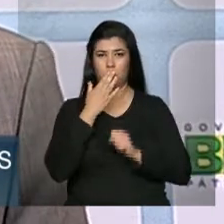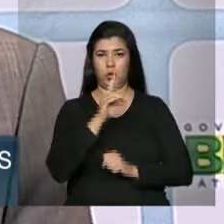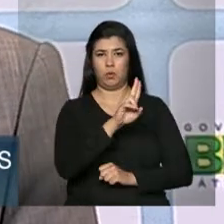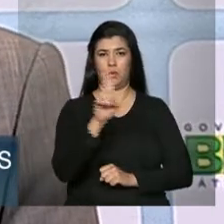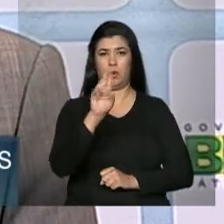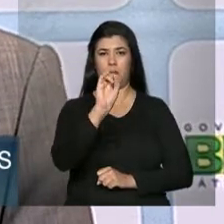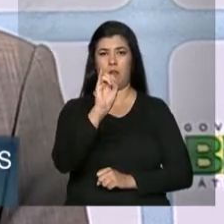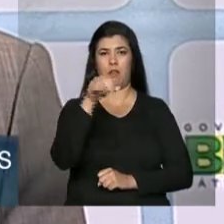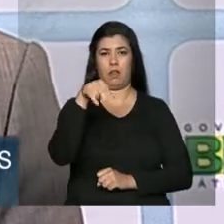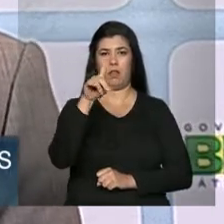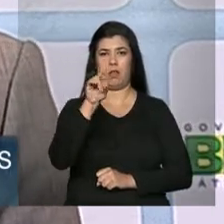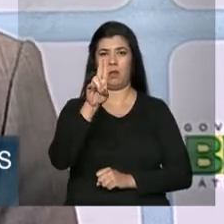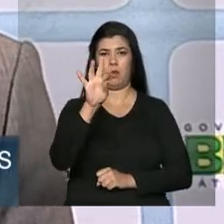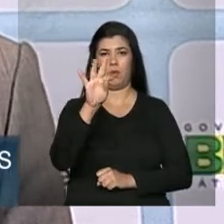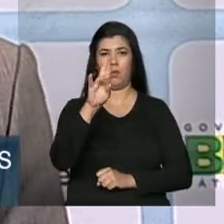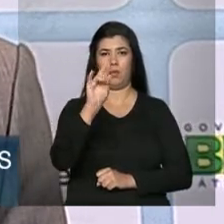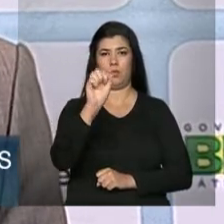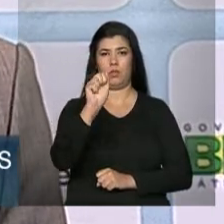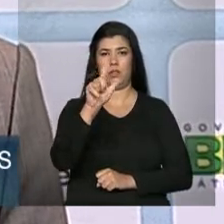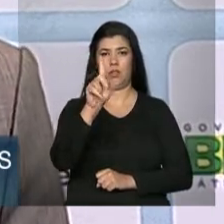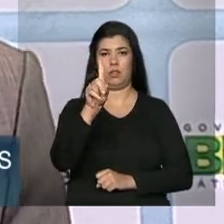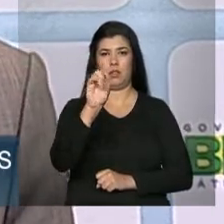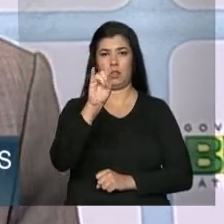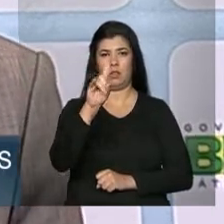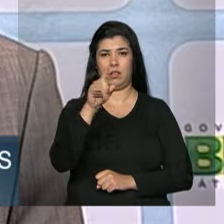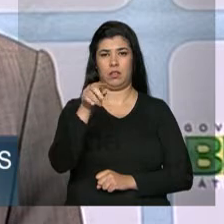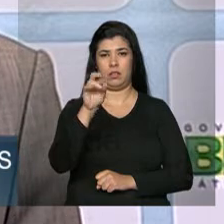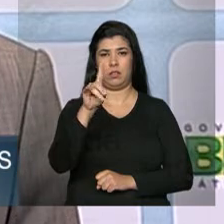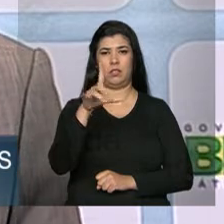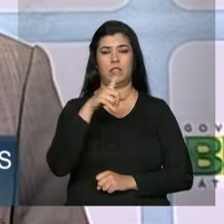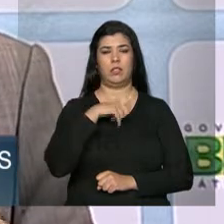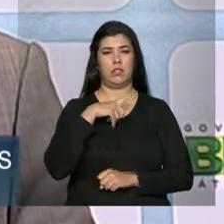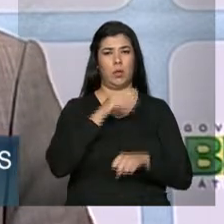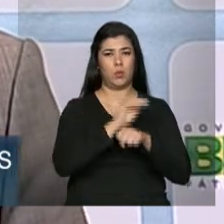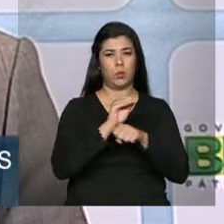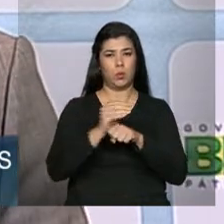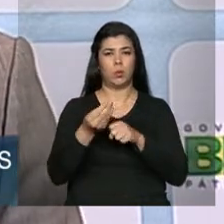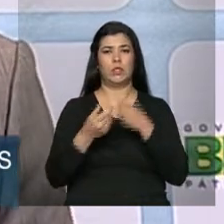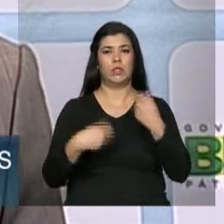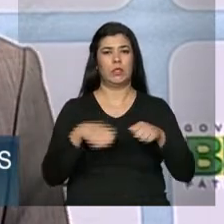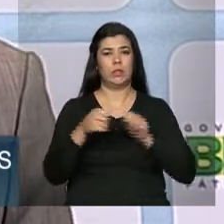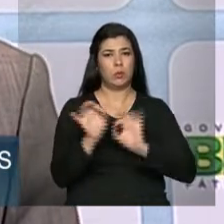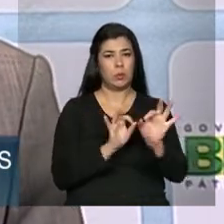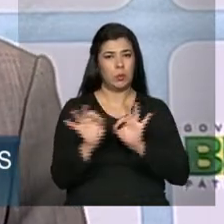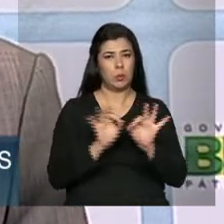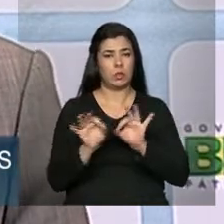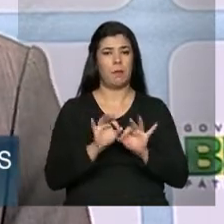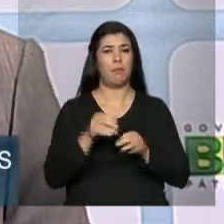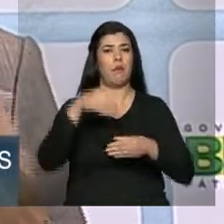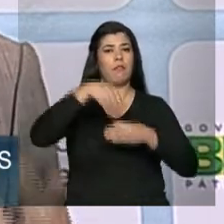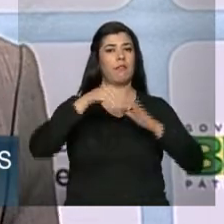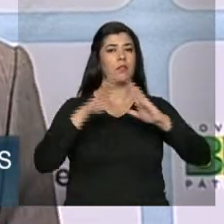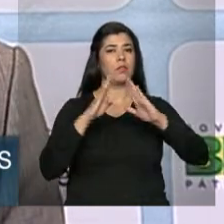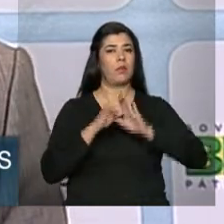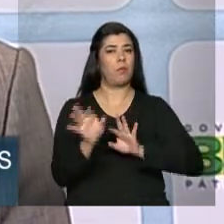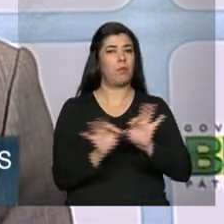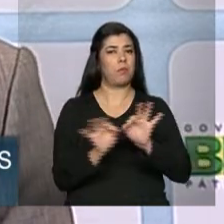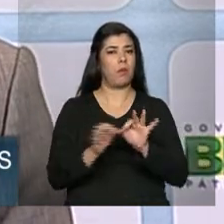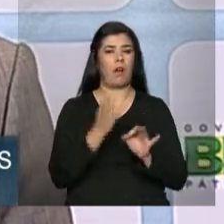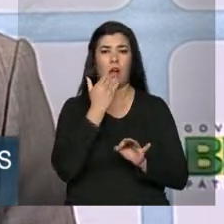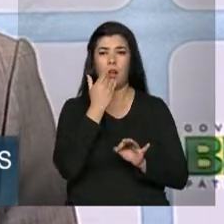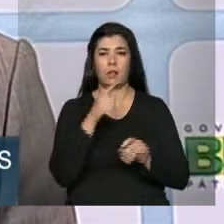excesso de sal que nós ingerimos. Nós vamos precisar também cuidar muito na maneira com que preparamos o alimento em casa, nos